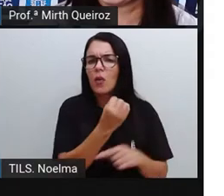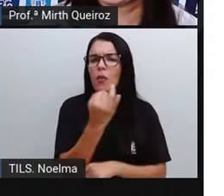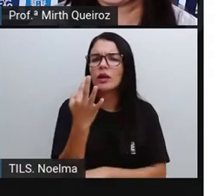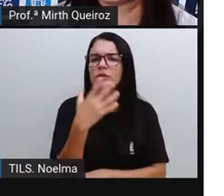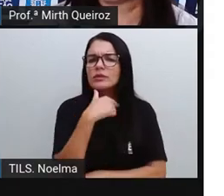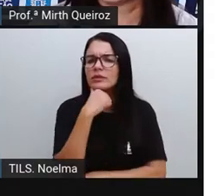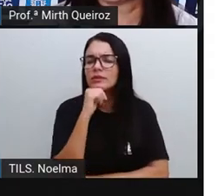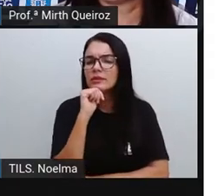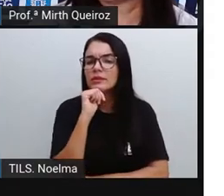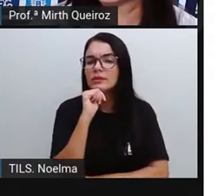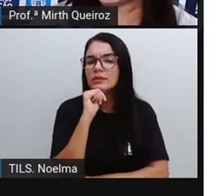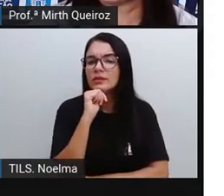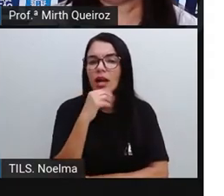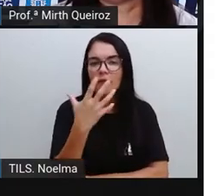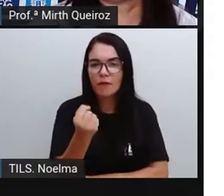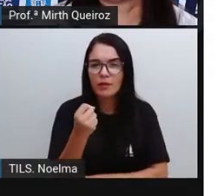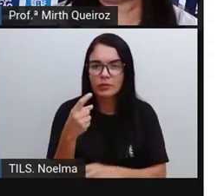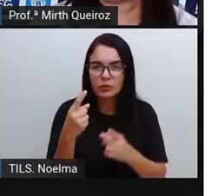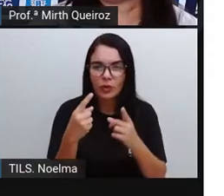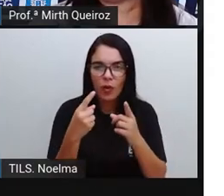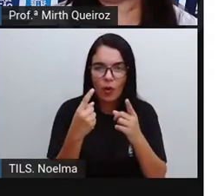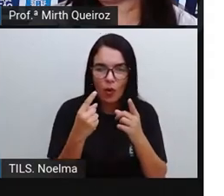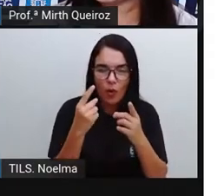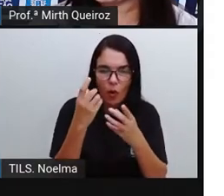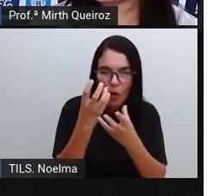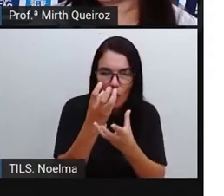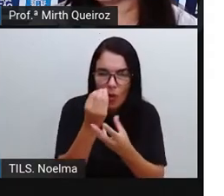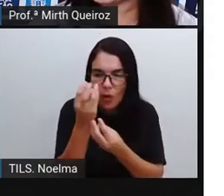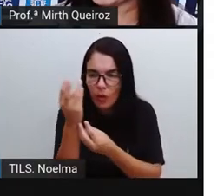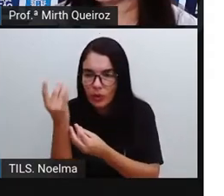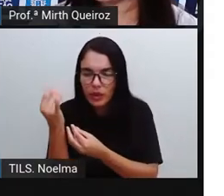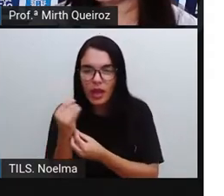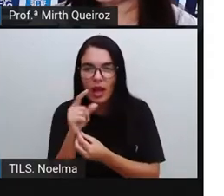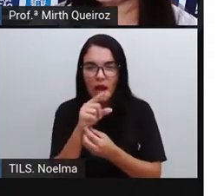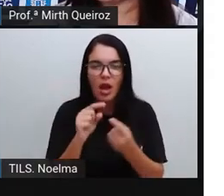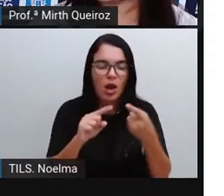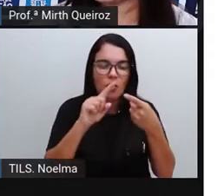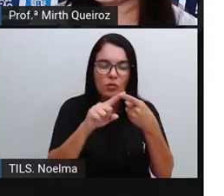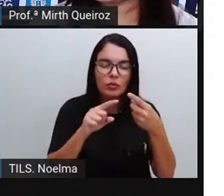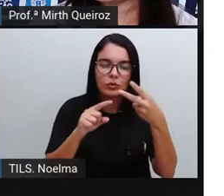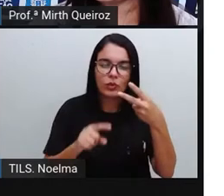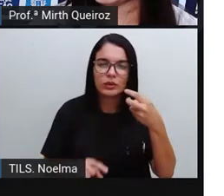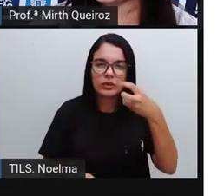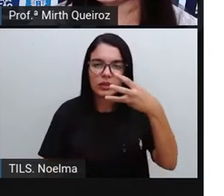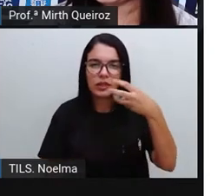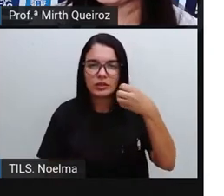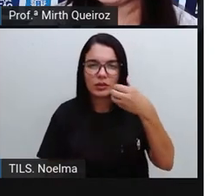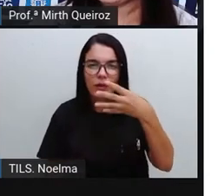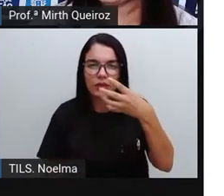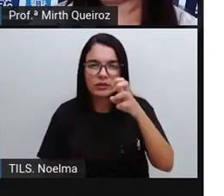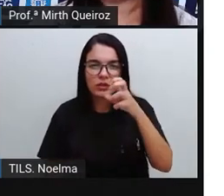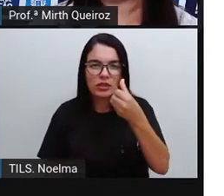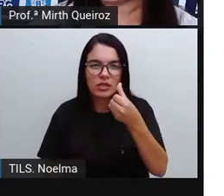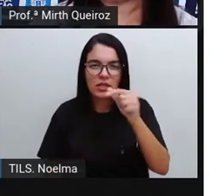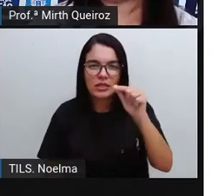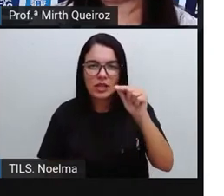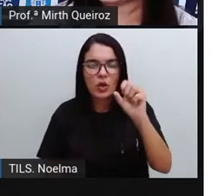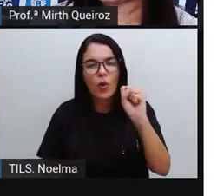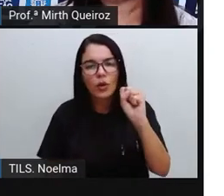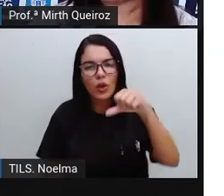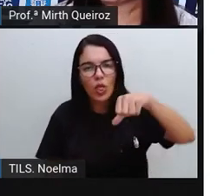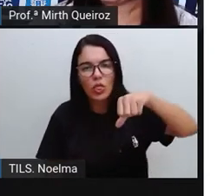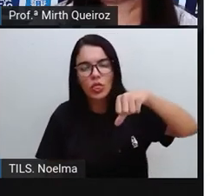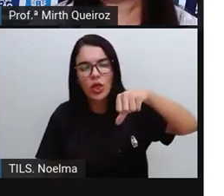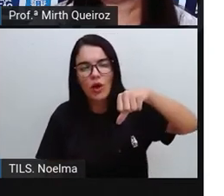aqui? Olha só, vamos lá. Um, dois, três, quatro, cinco, seis, sete, oito, nove,